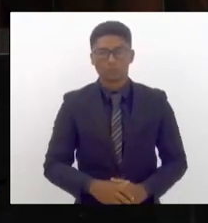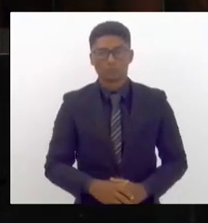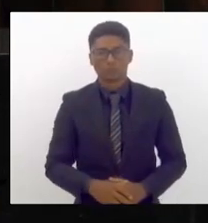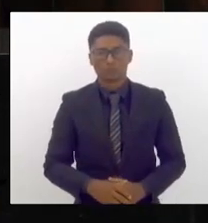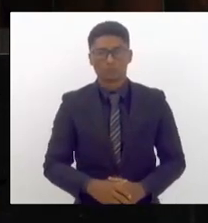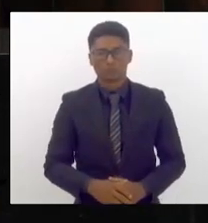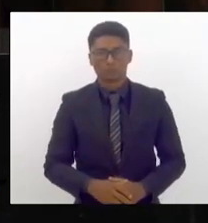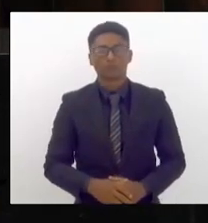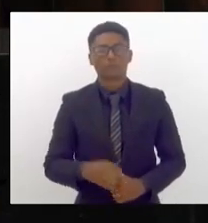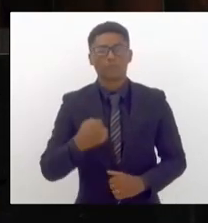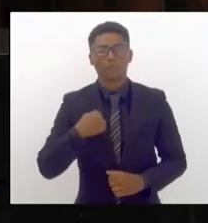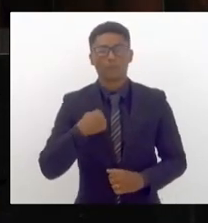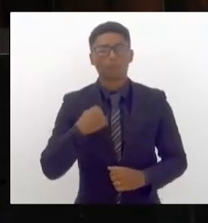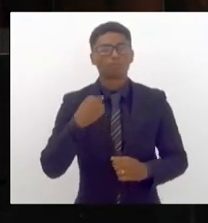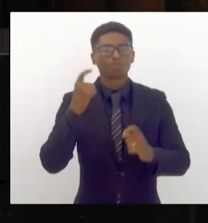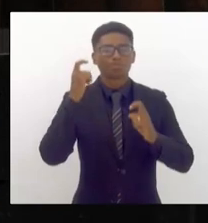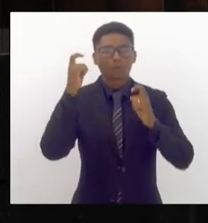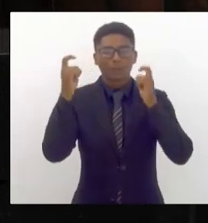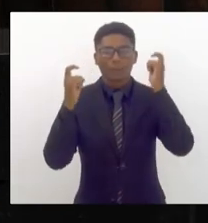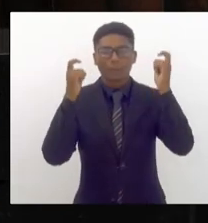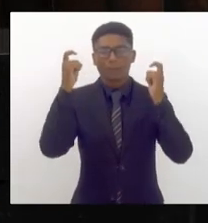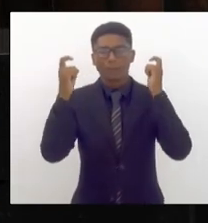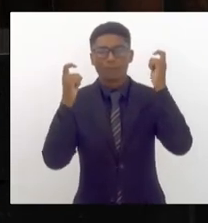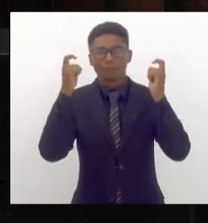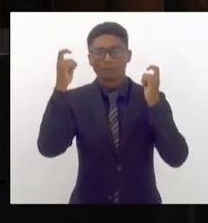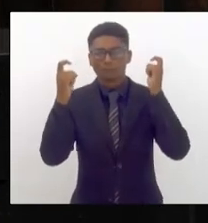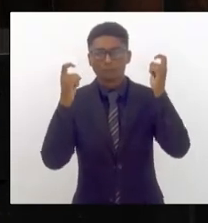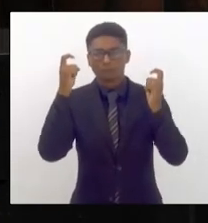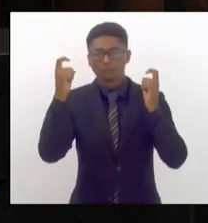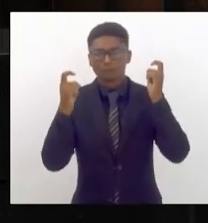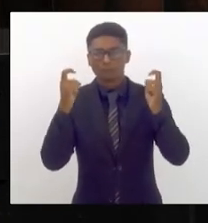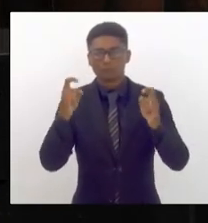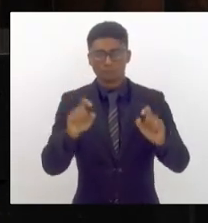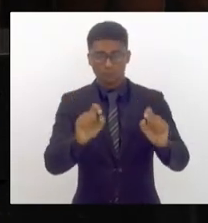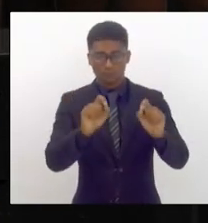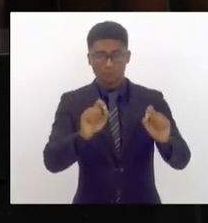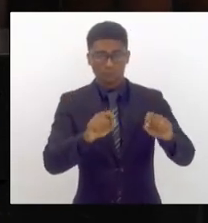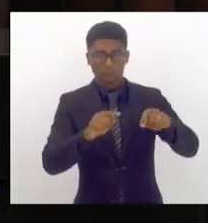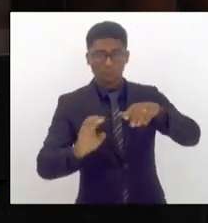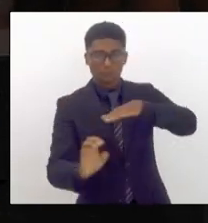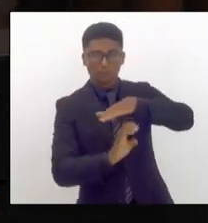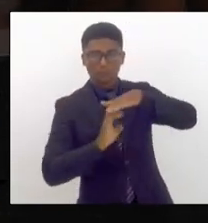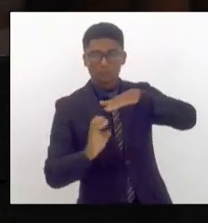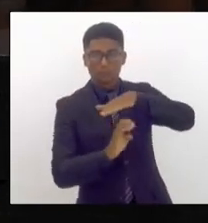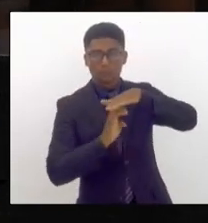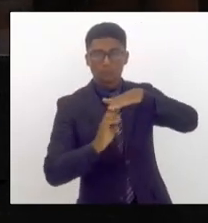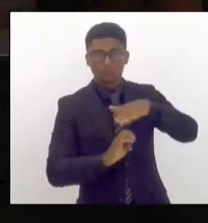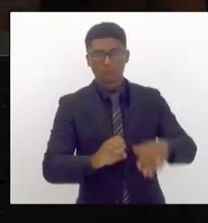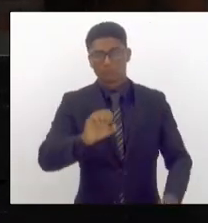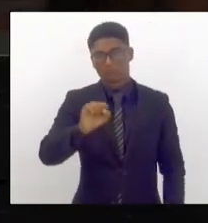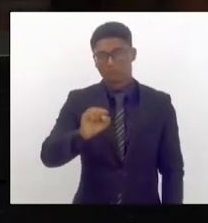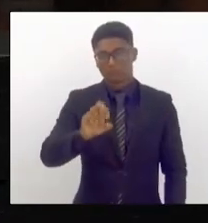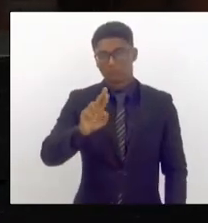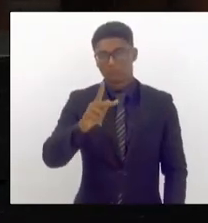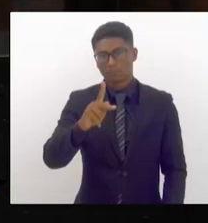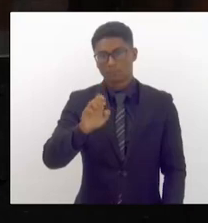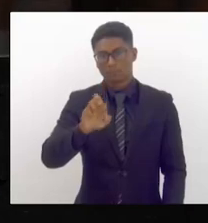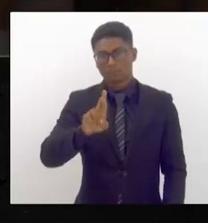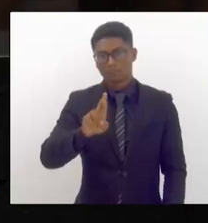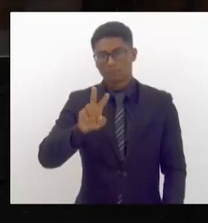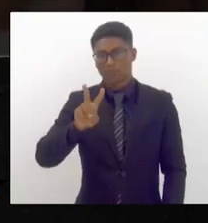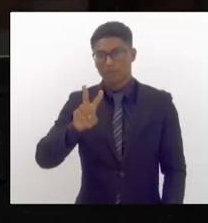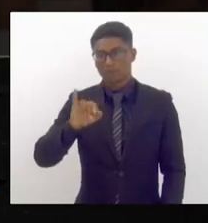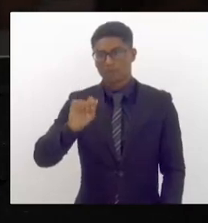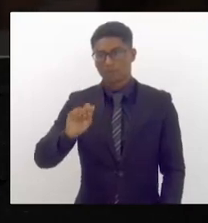que me preocupa muito que se fala em relação a questão da supervia o deputado colocou e eu também coloco um